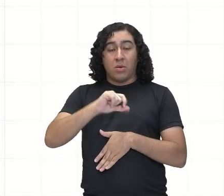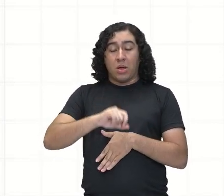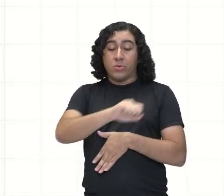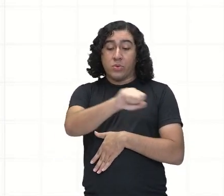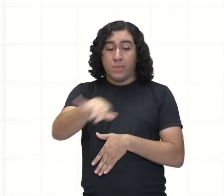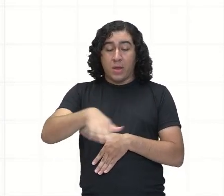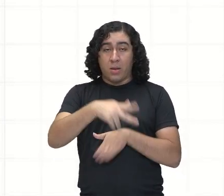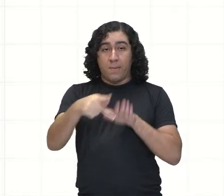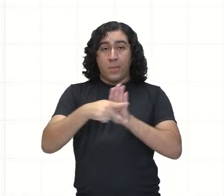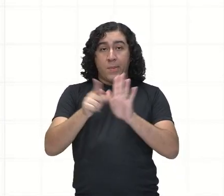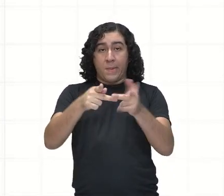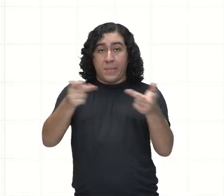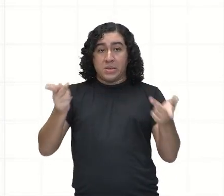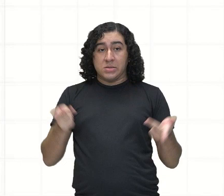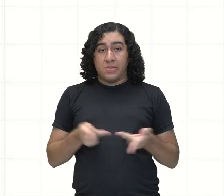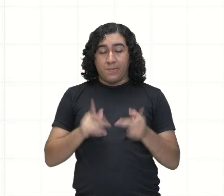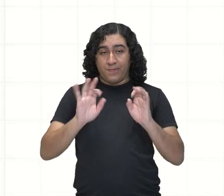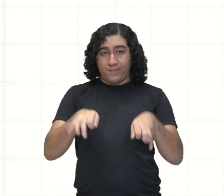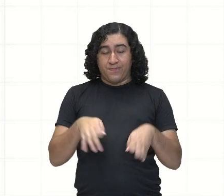pizza. Tá?